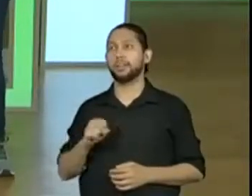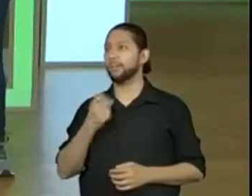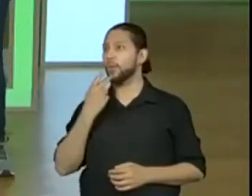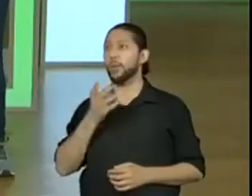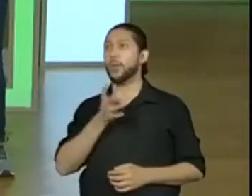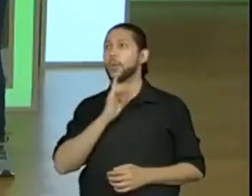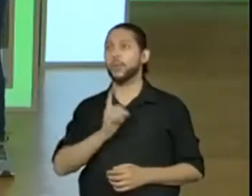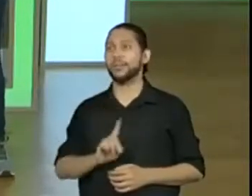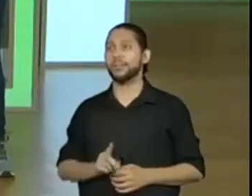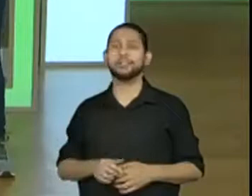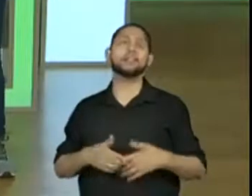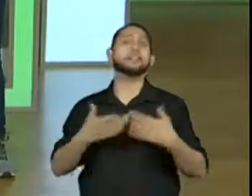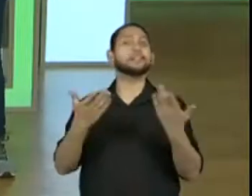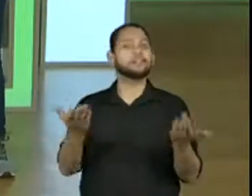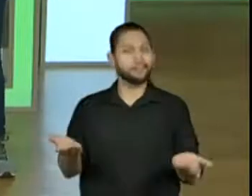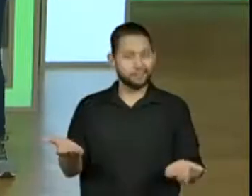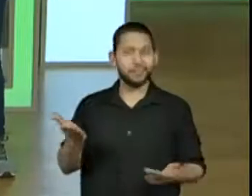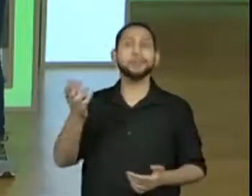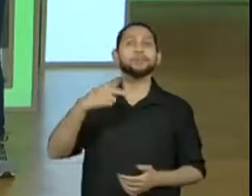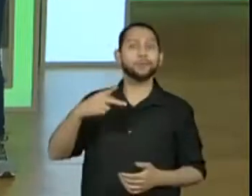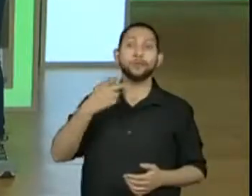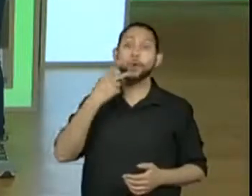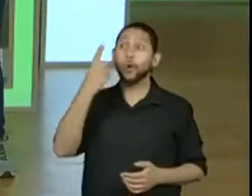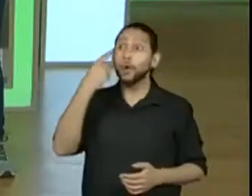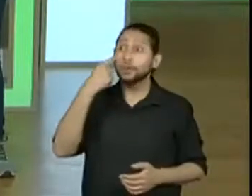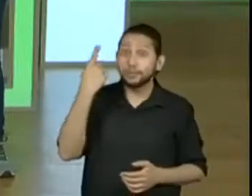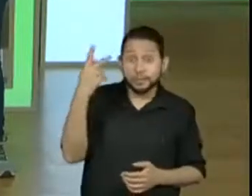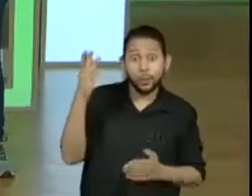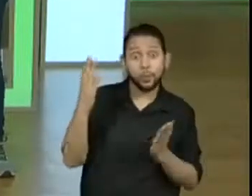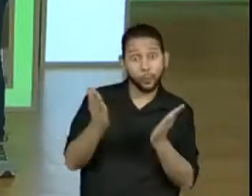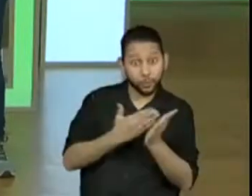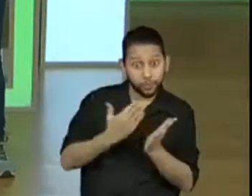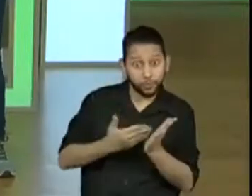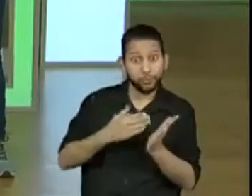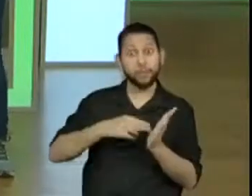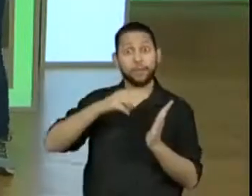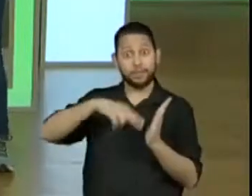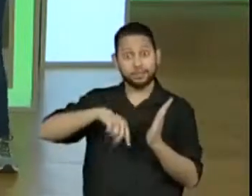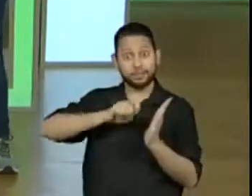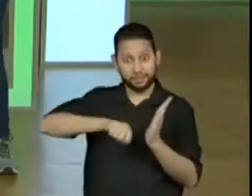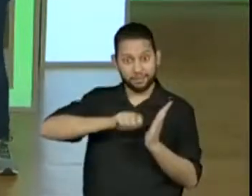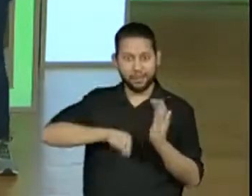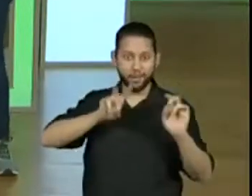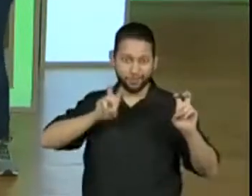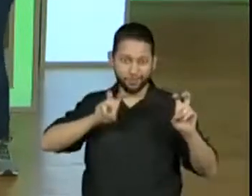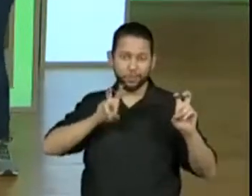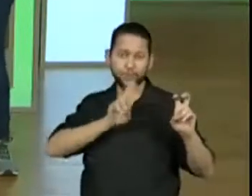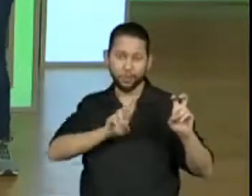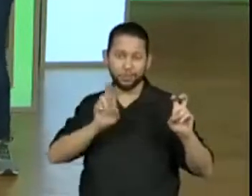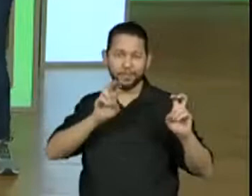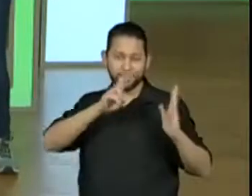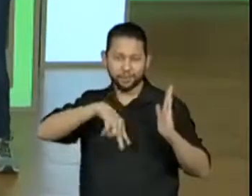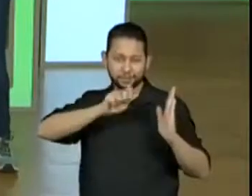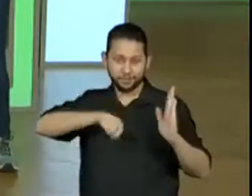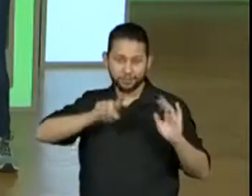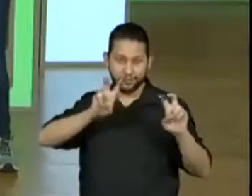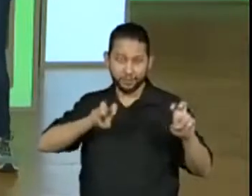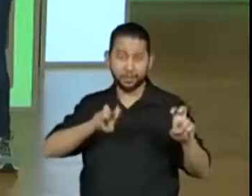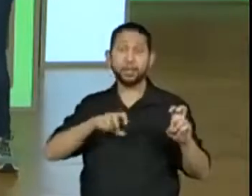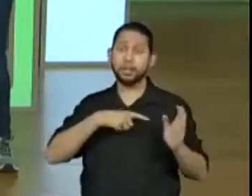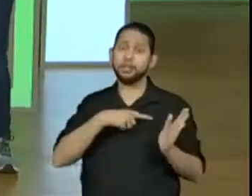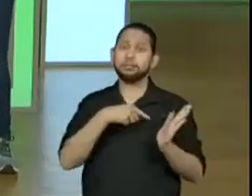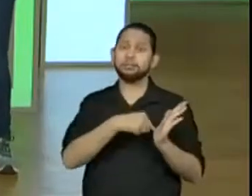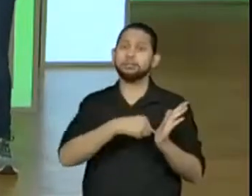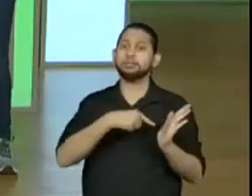essa fábula. Professora Maria, essa fábula está lá no Ler e Escrever, né, professora Joice? Isso mesmo. Está no volume 1.